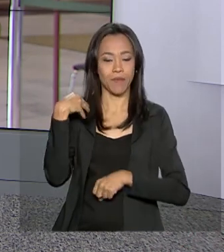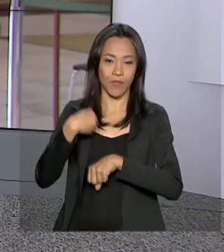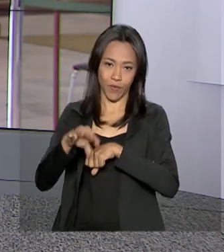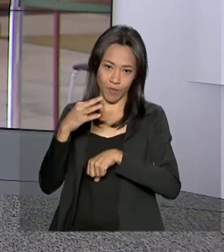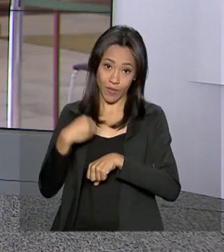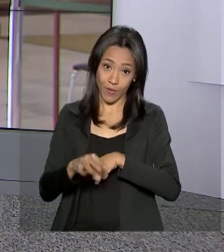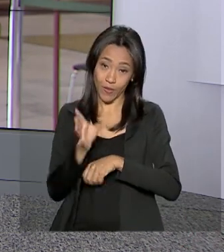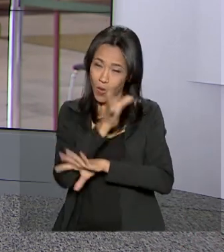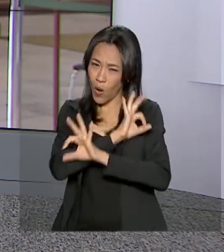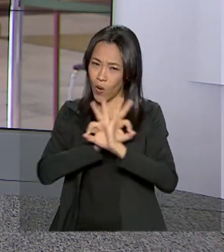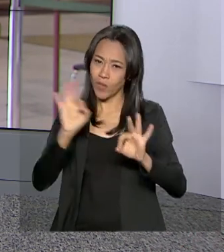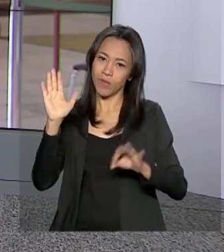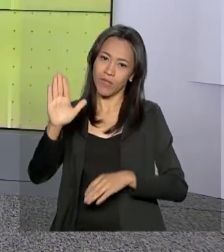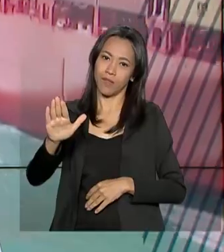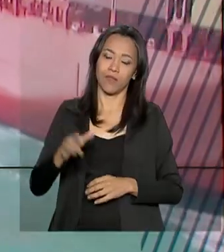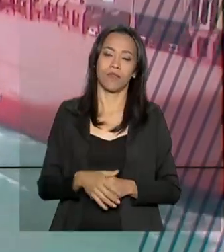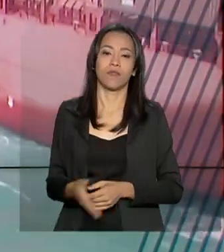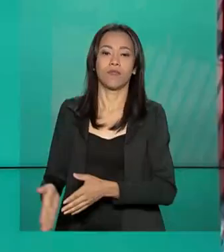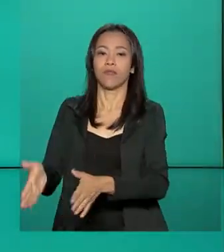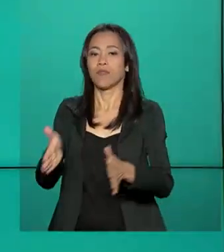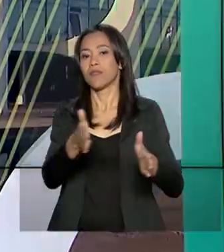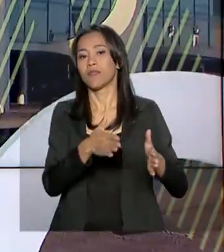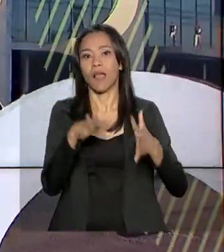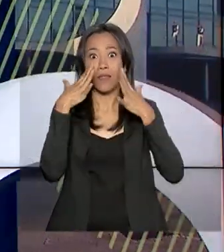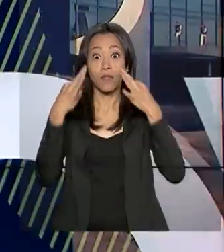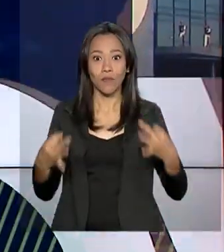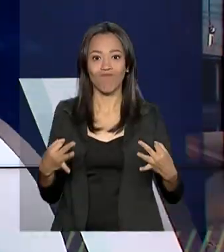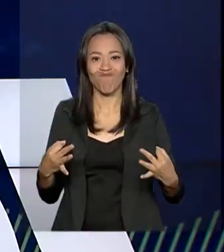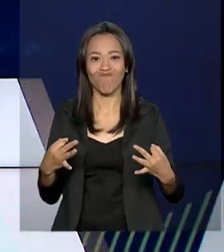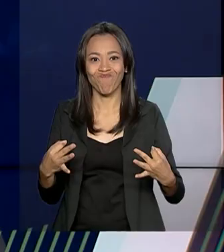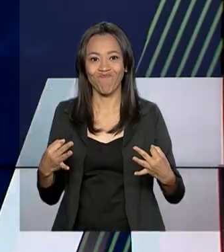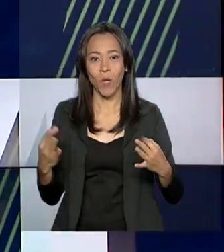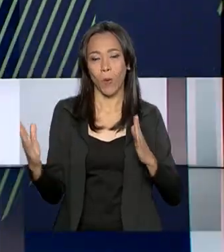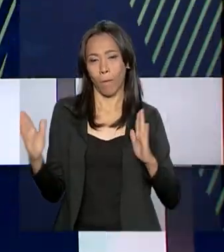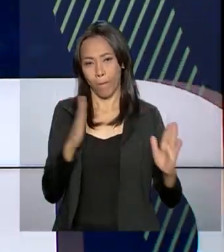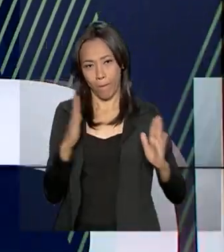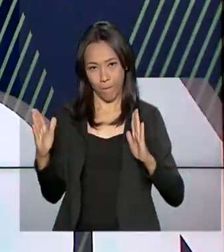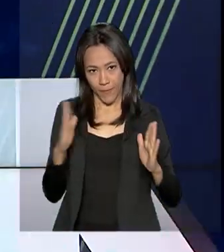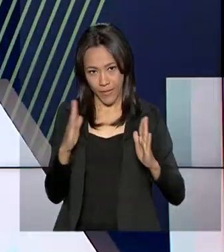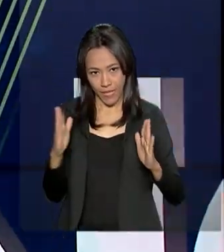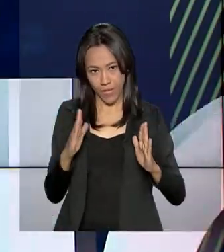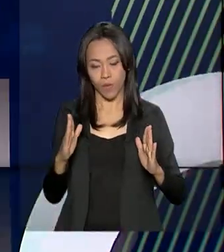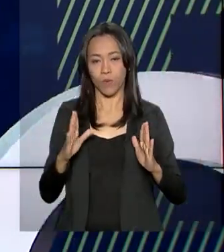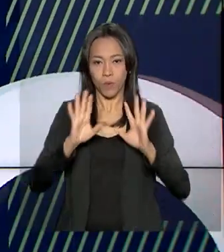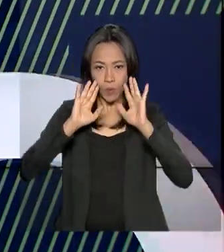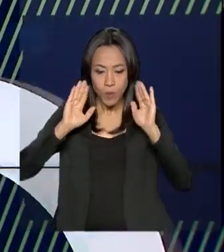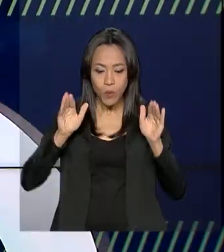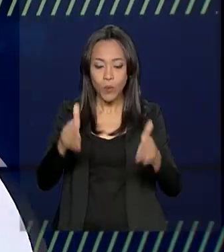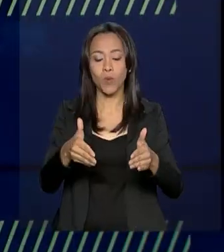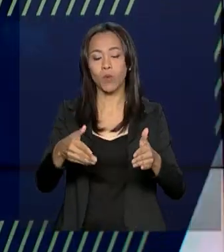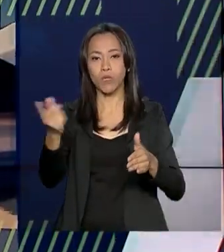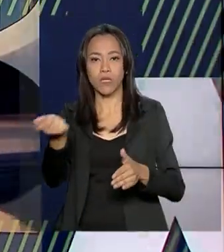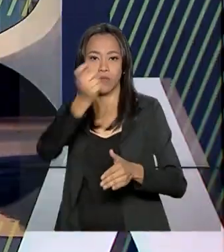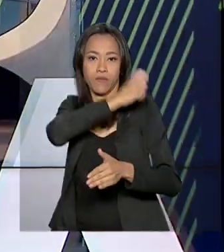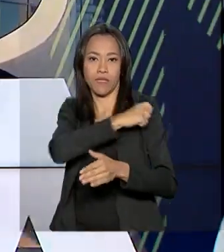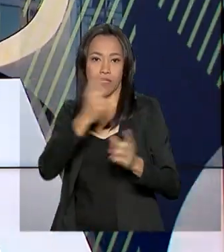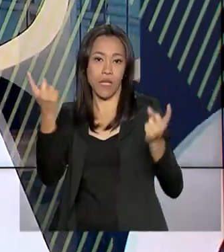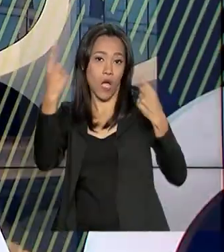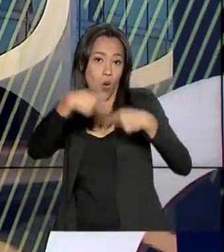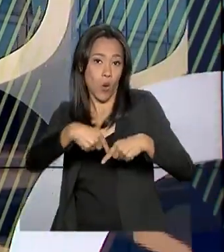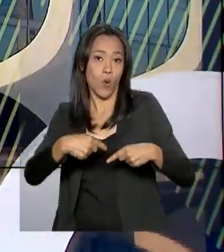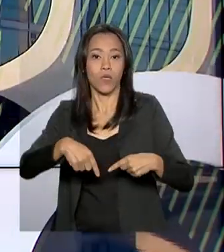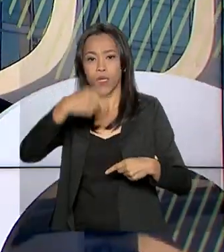informações. Ótima tarde para você. E atenção, hein? O prazo para o público prioritário se vacinar contra a gripe com